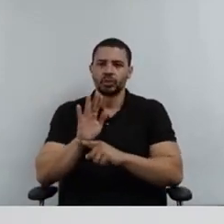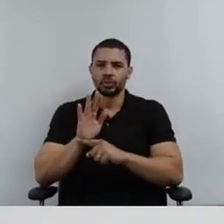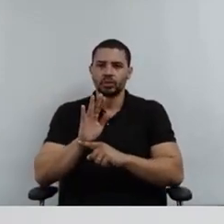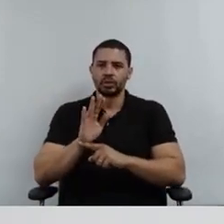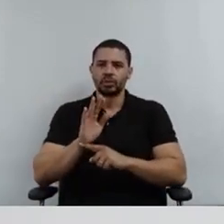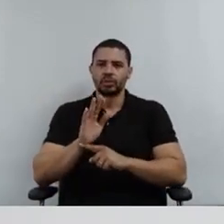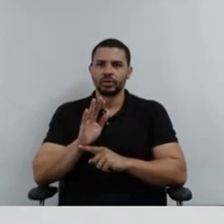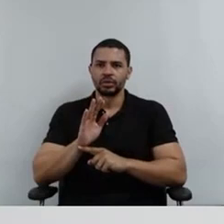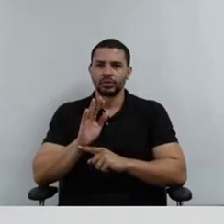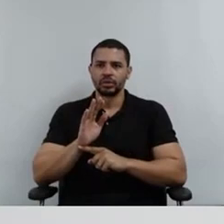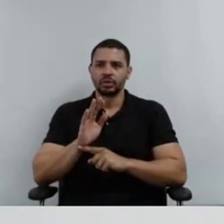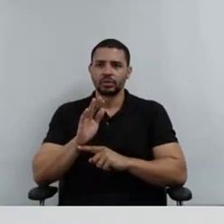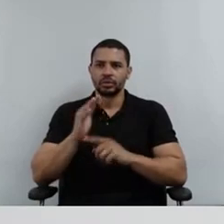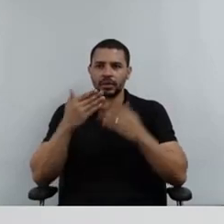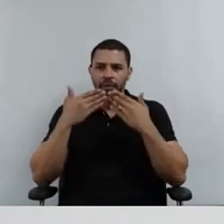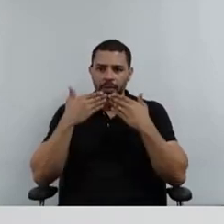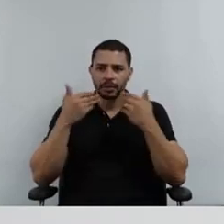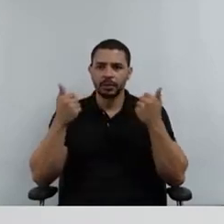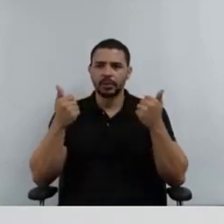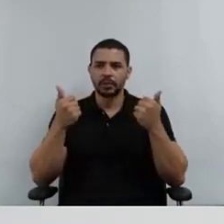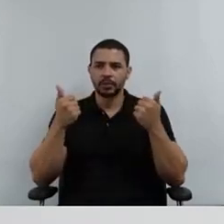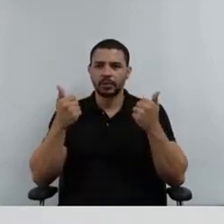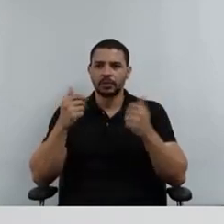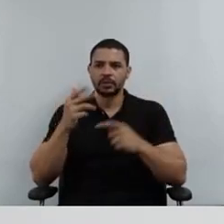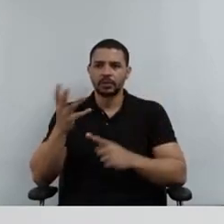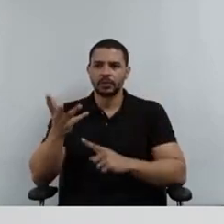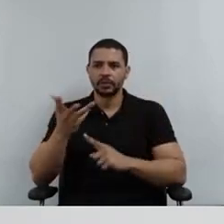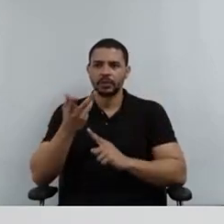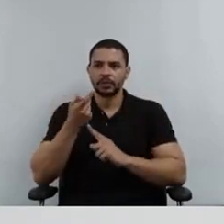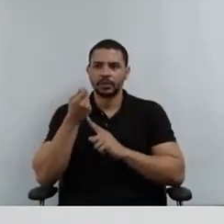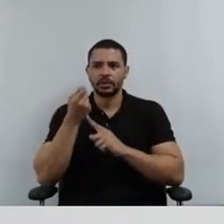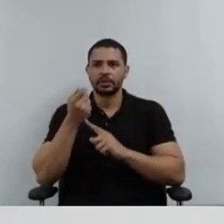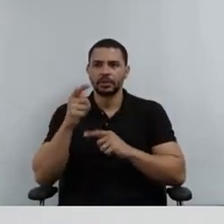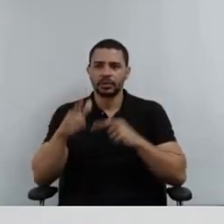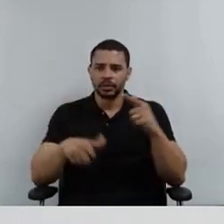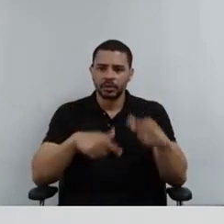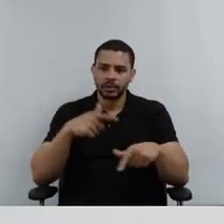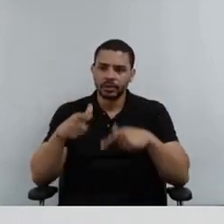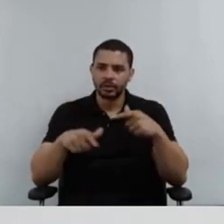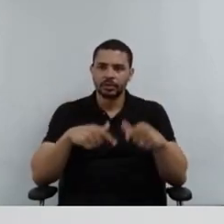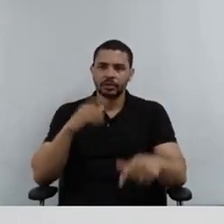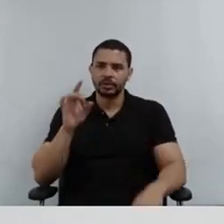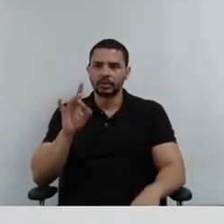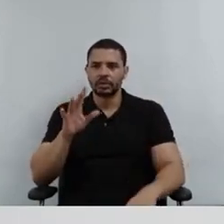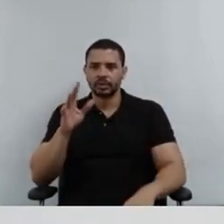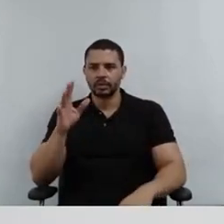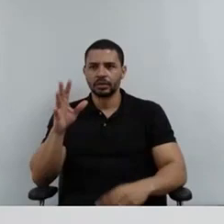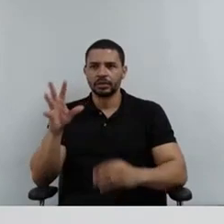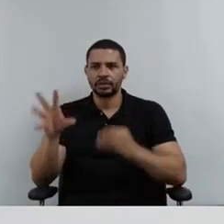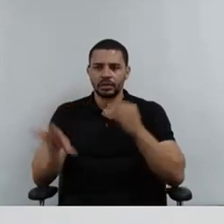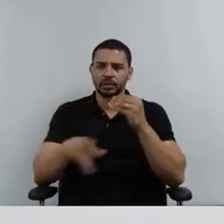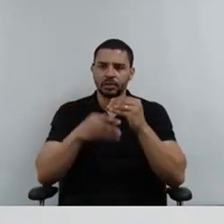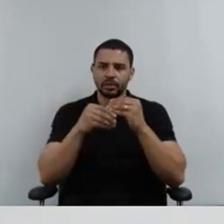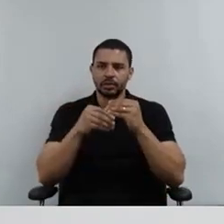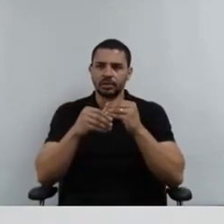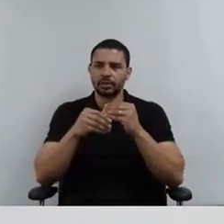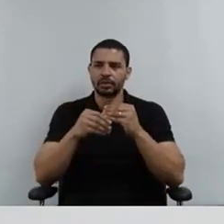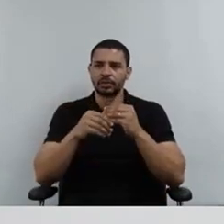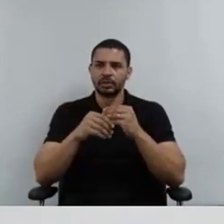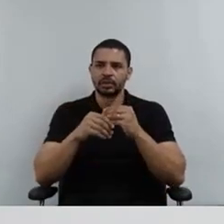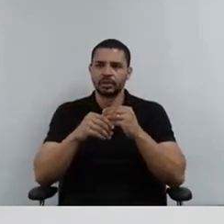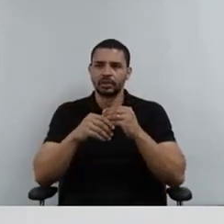nosso trabalho, da capacidade, da qualificação cada vez mais constante. Então, aproveitando aqui a sua fala para fazer apontamentos